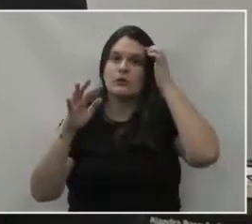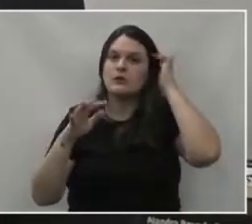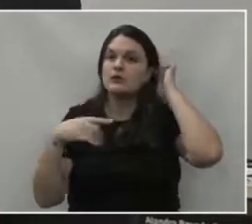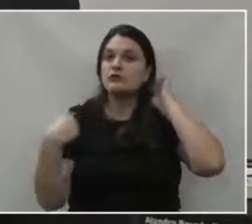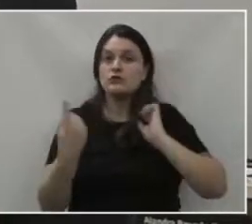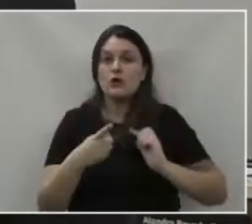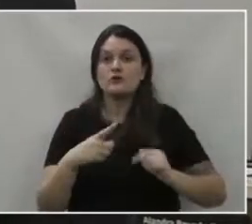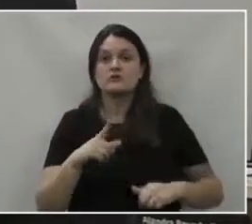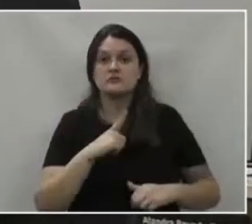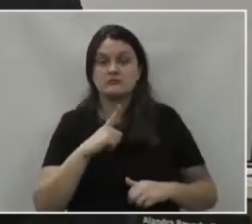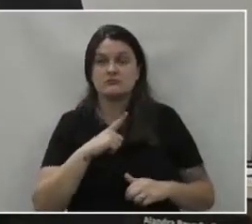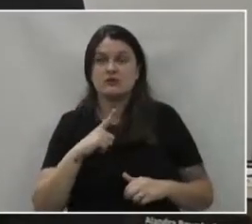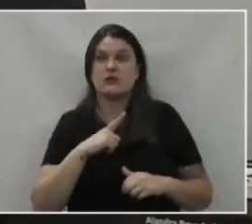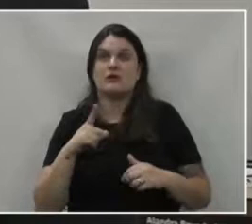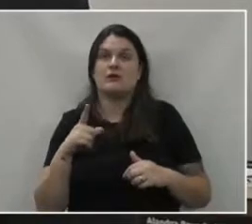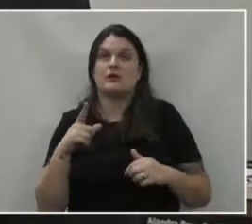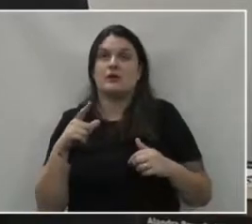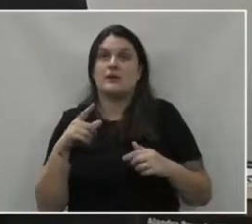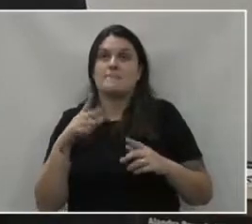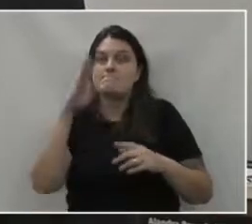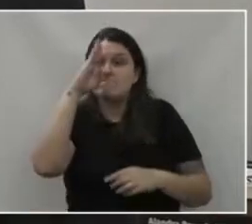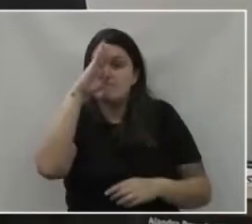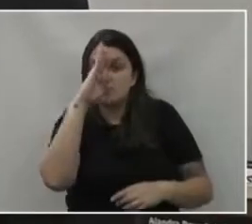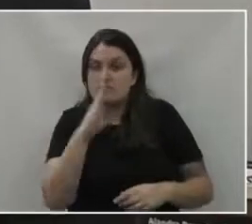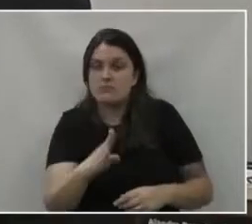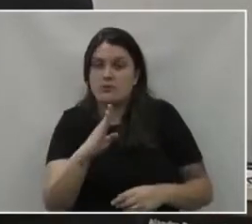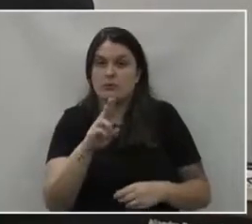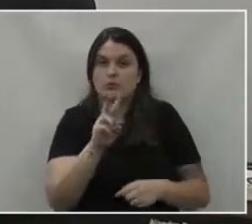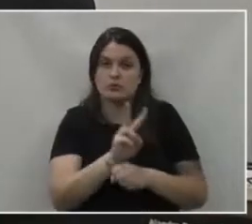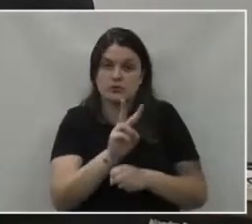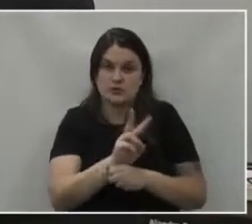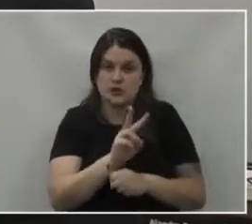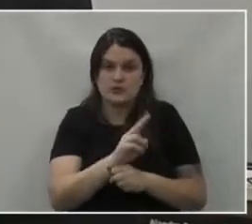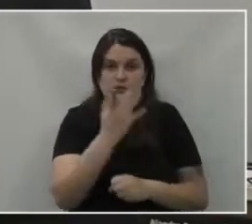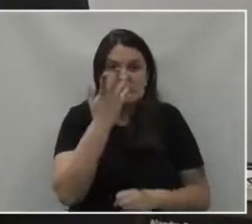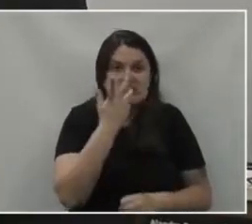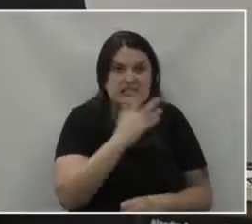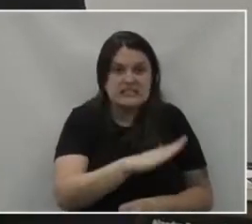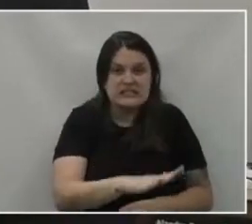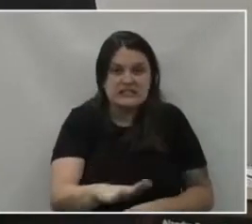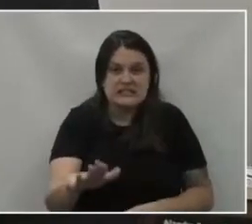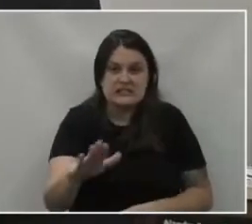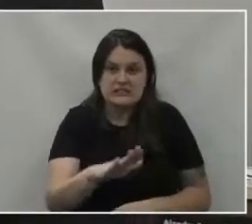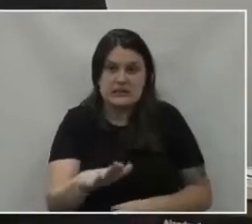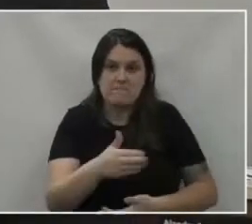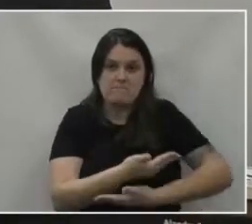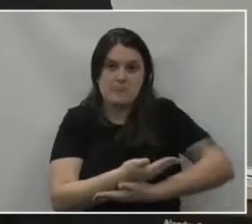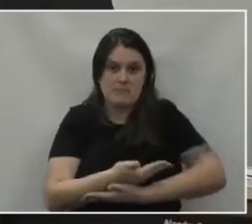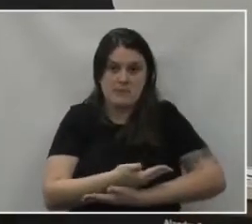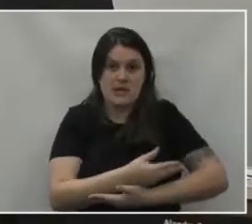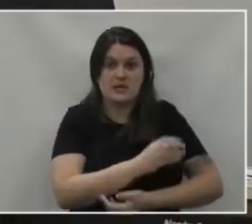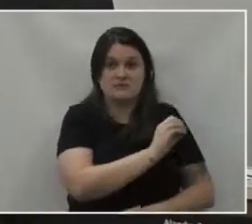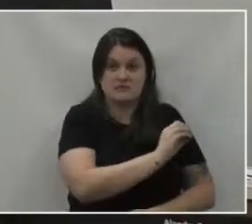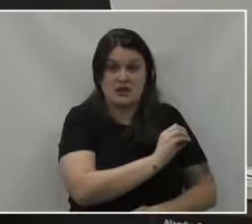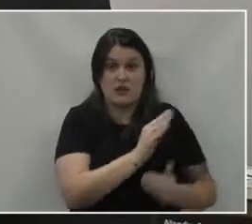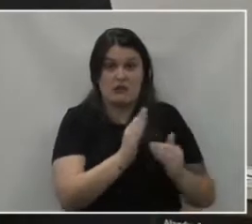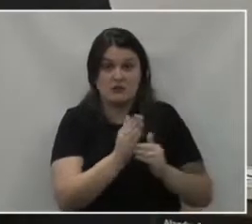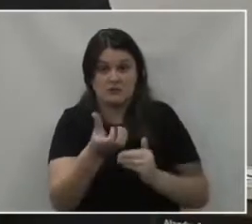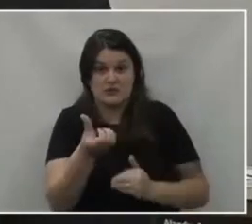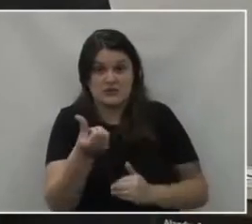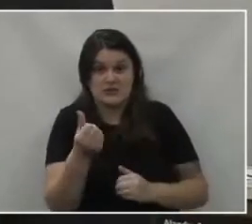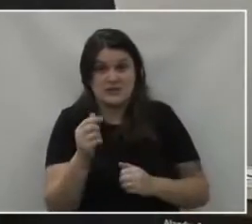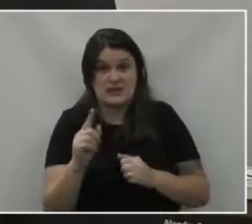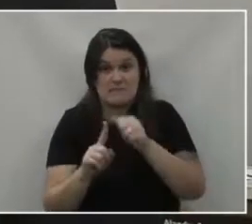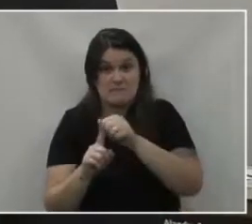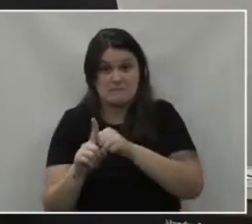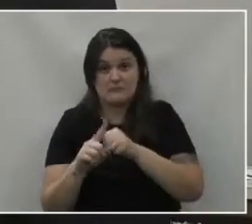nós temos a questão principalmente das crianças, onde crianças de 0 a 6 meses não